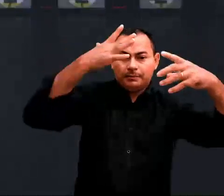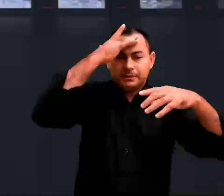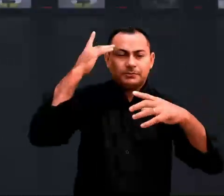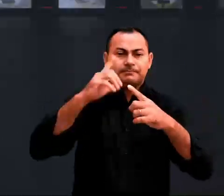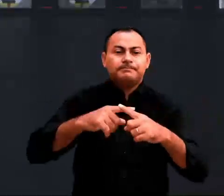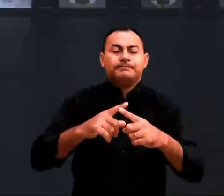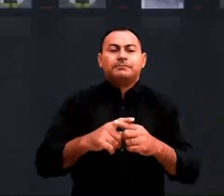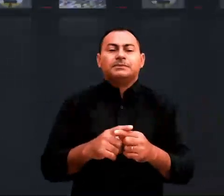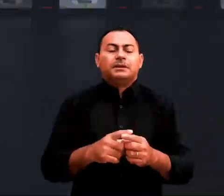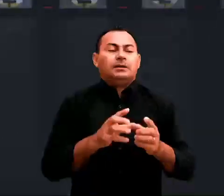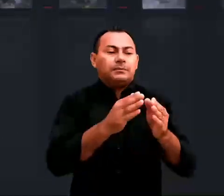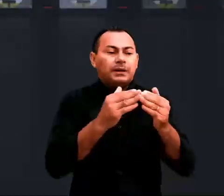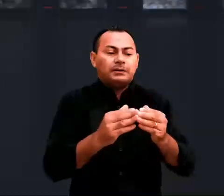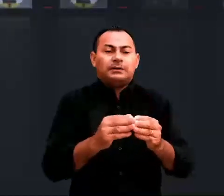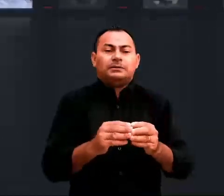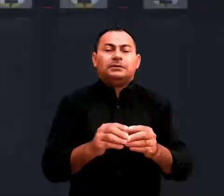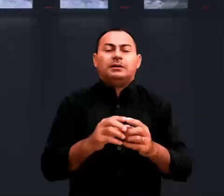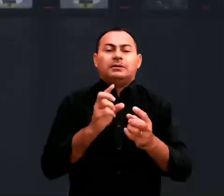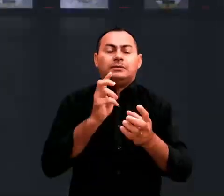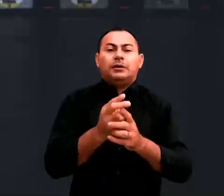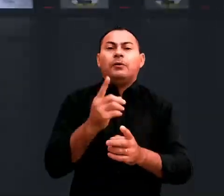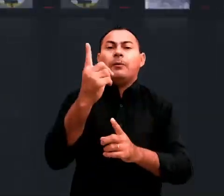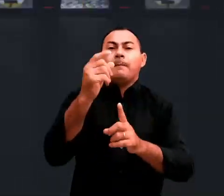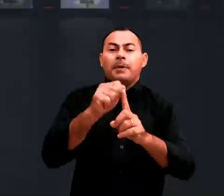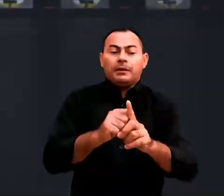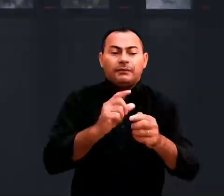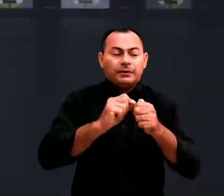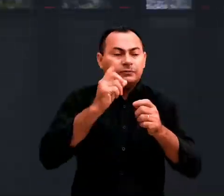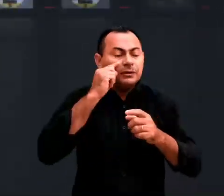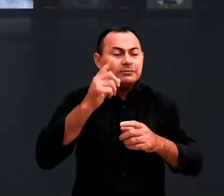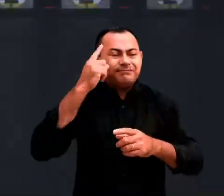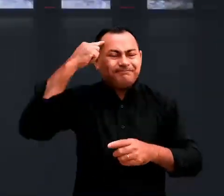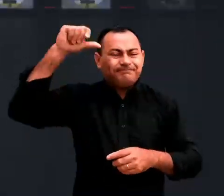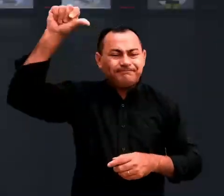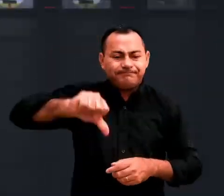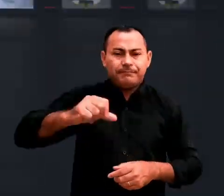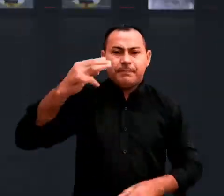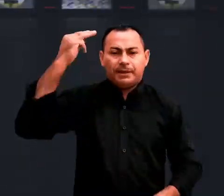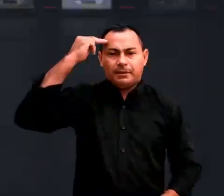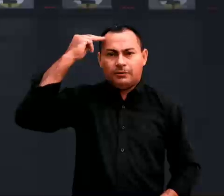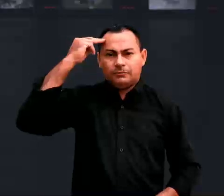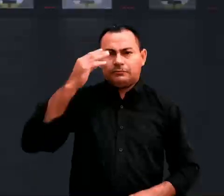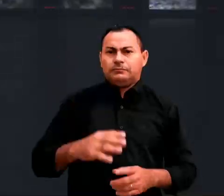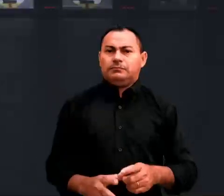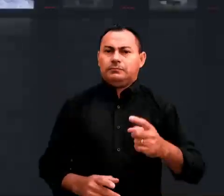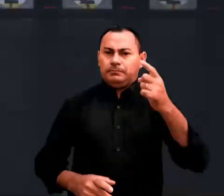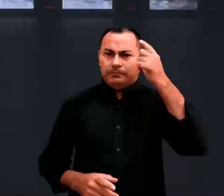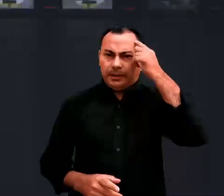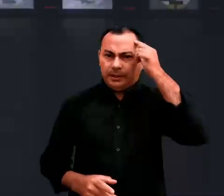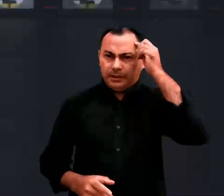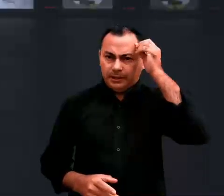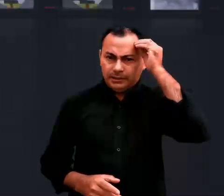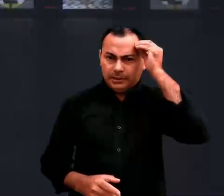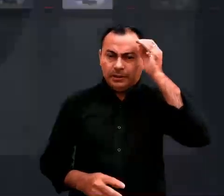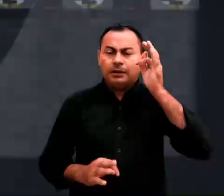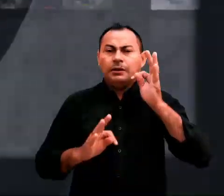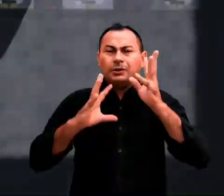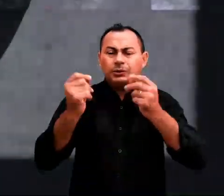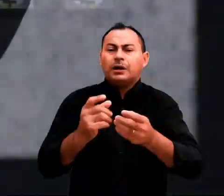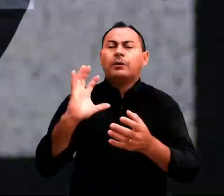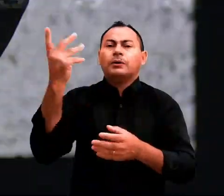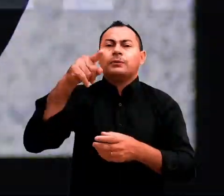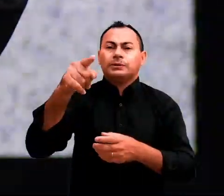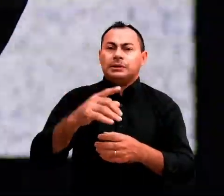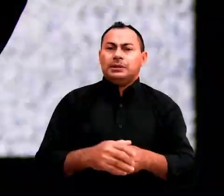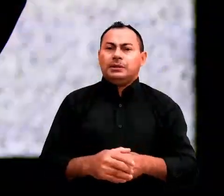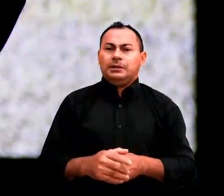sobre a pessoa e a impedem de dormir por um mês, levando-a a um colapso mental. Imagine que tudo isso acontecesse com você